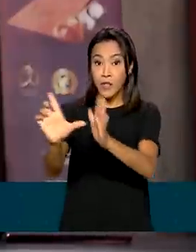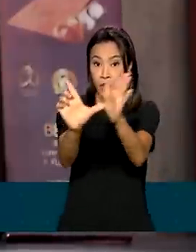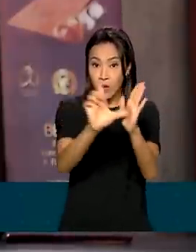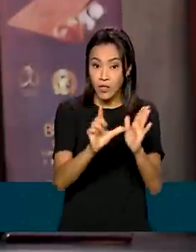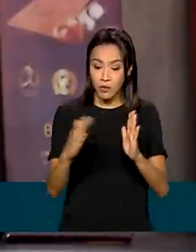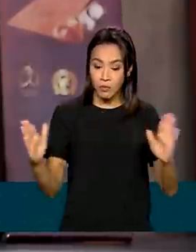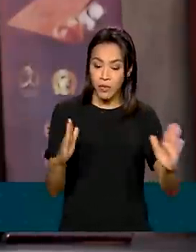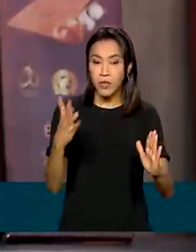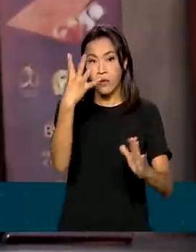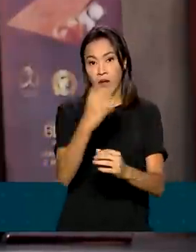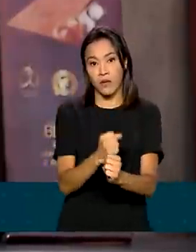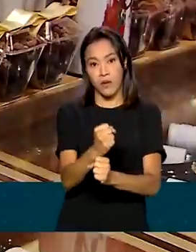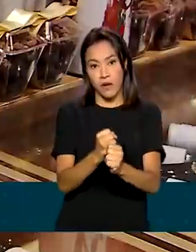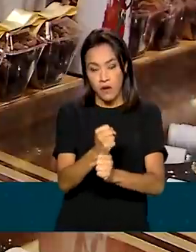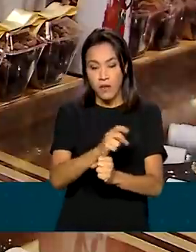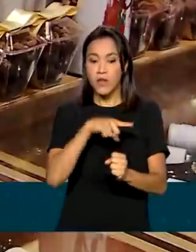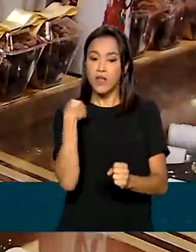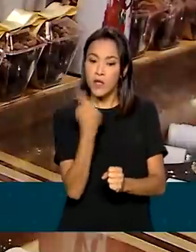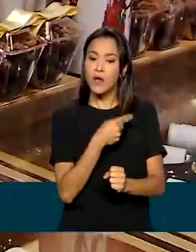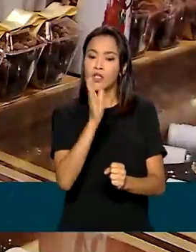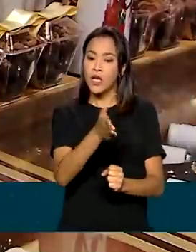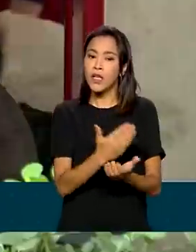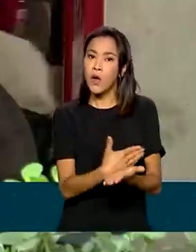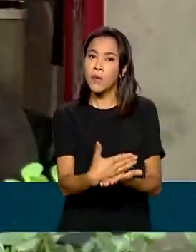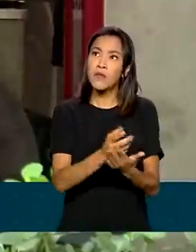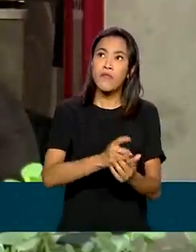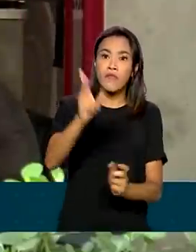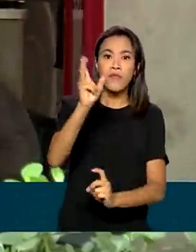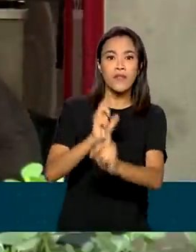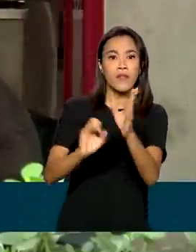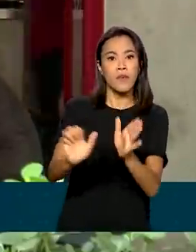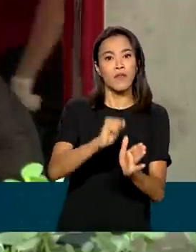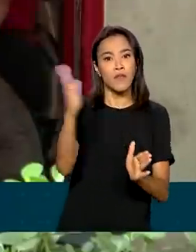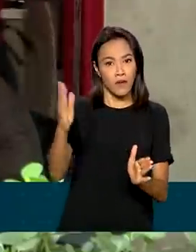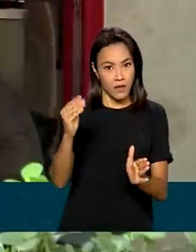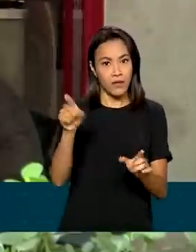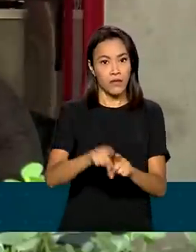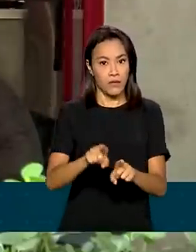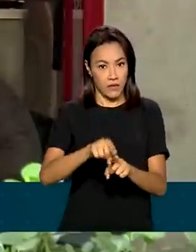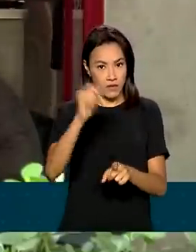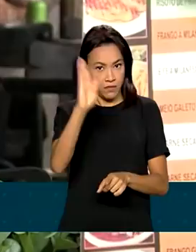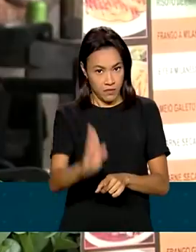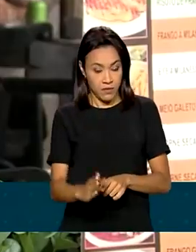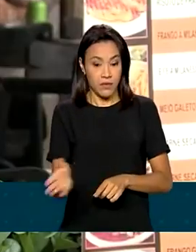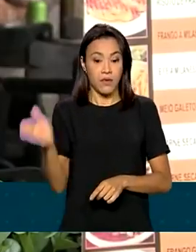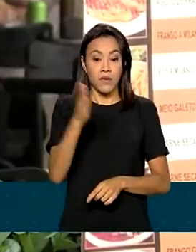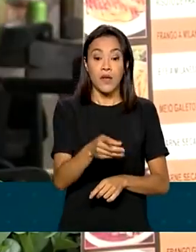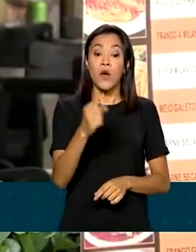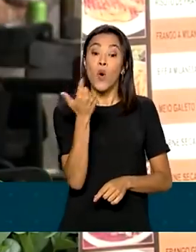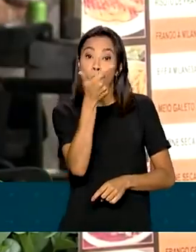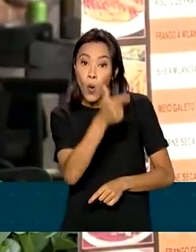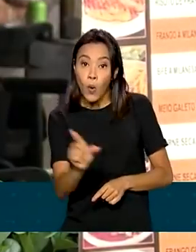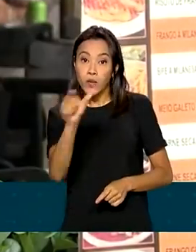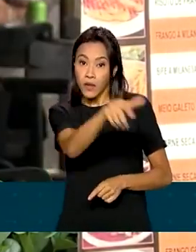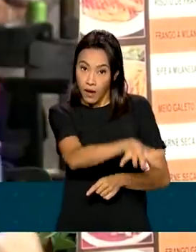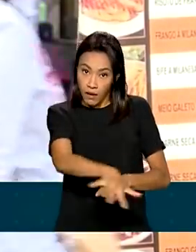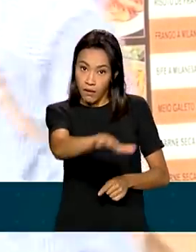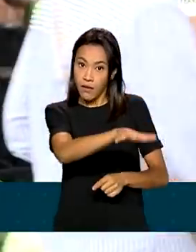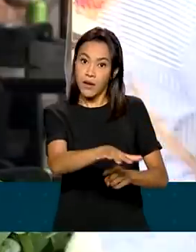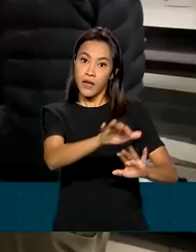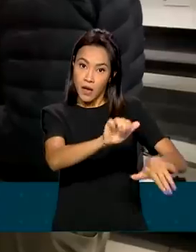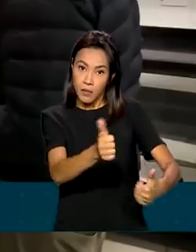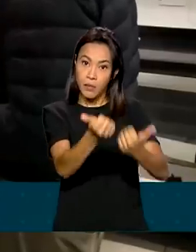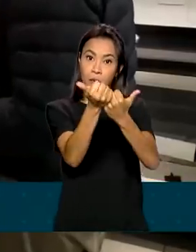estamos viabilizando um processo de exportação da marca. Além do comércio, no ano passado, outros setores ajudaram a